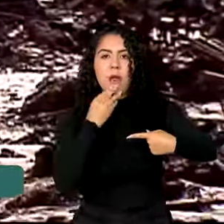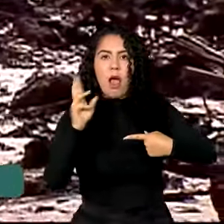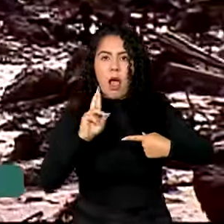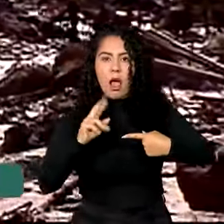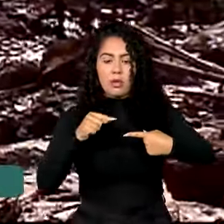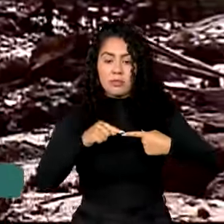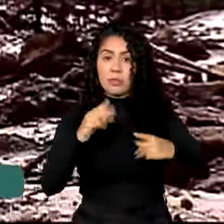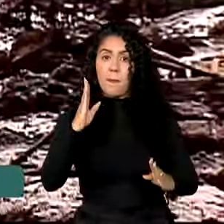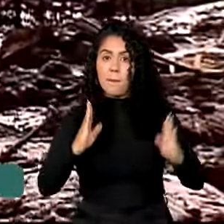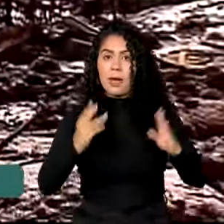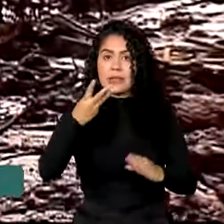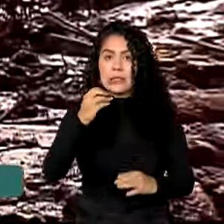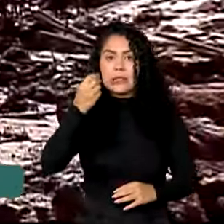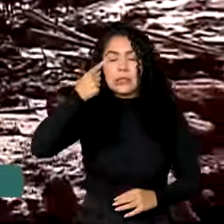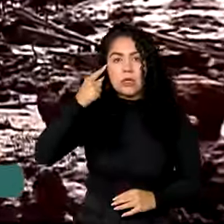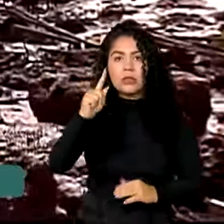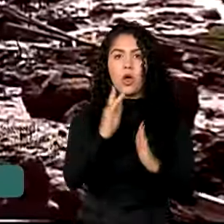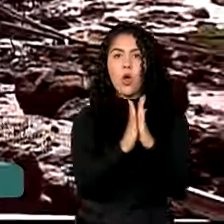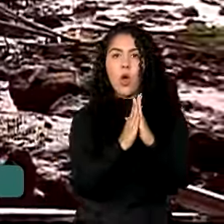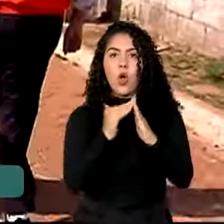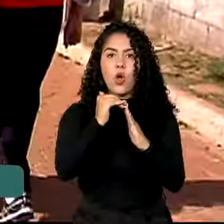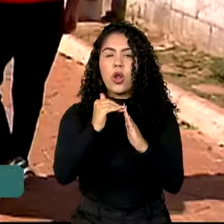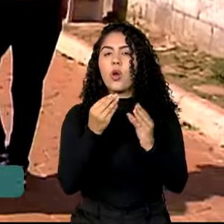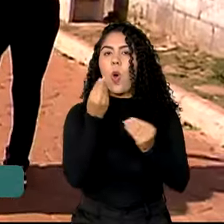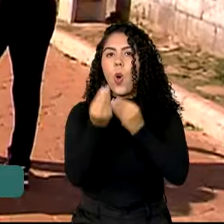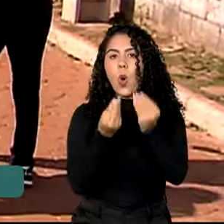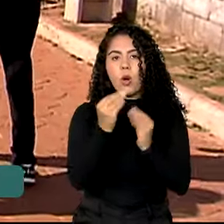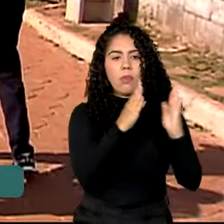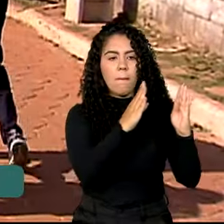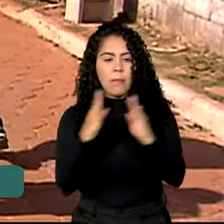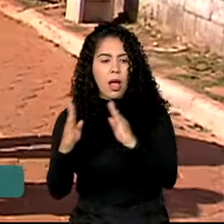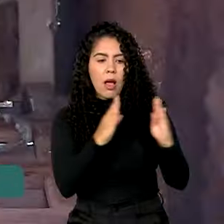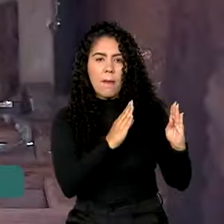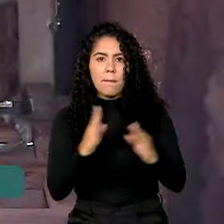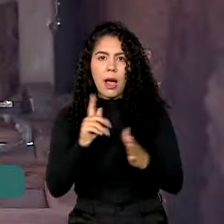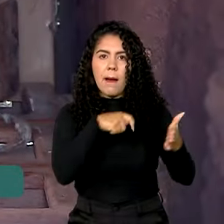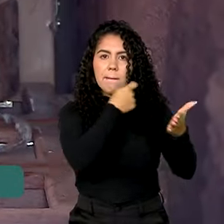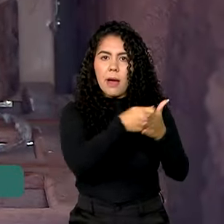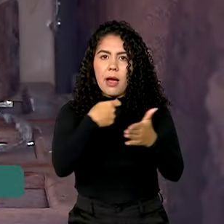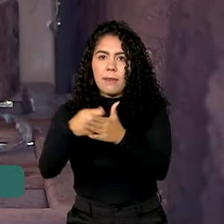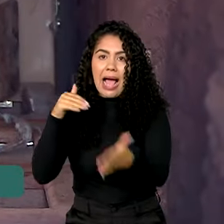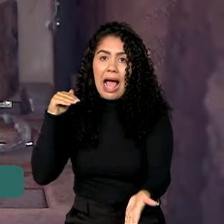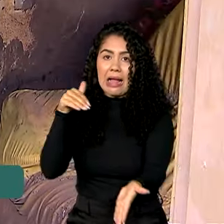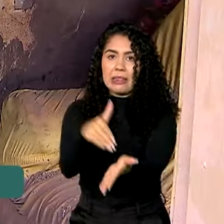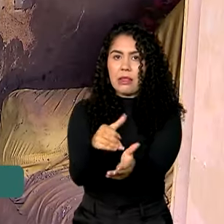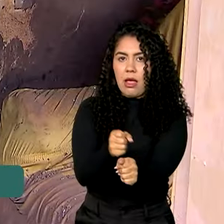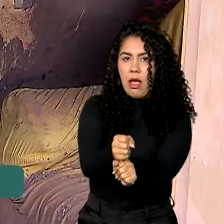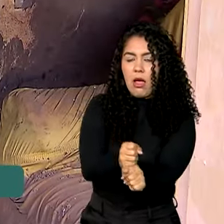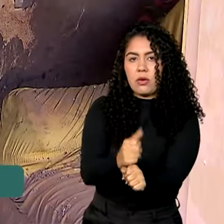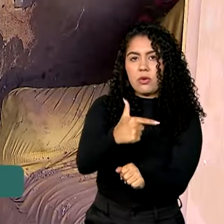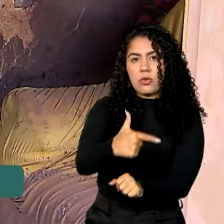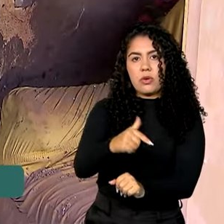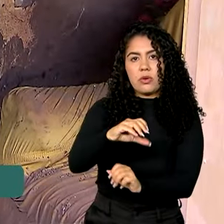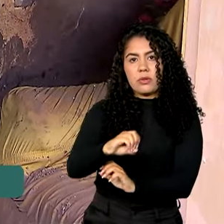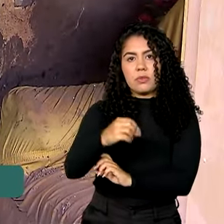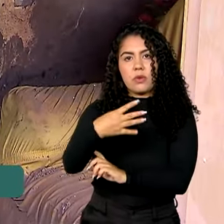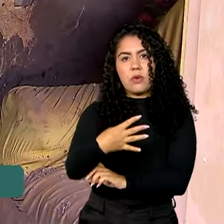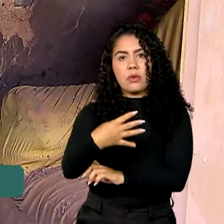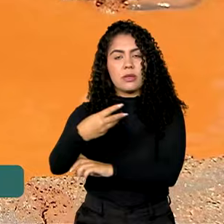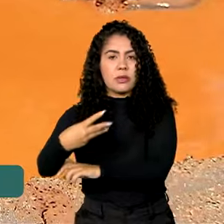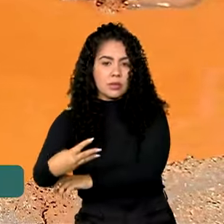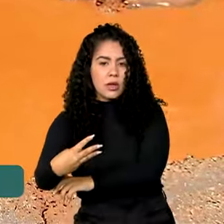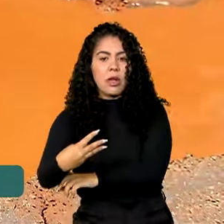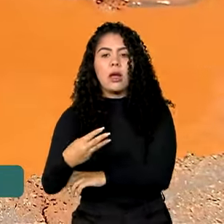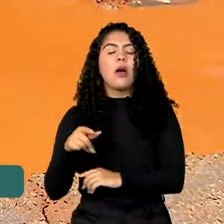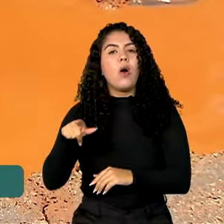dias. O cronograma de pagamentos segue até 2043. Os recursos devem ser usados pelos governos